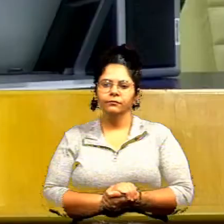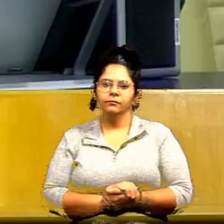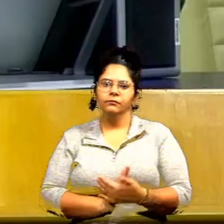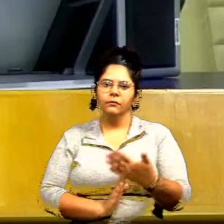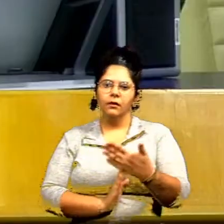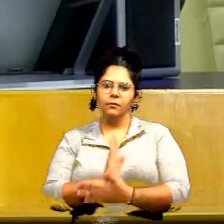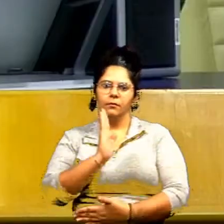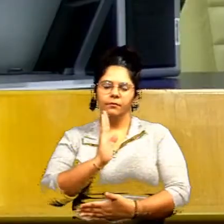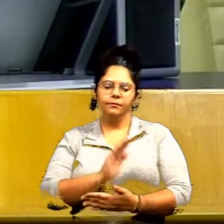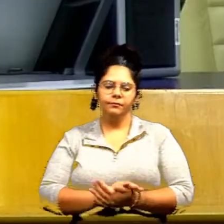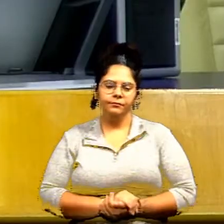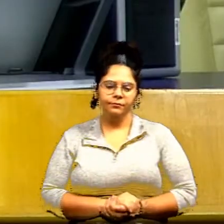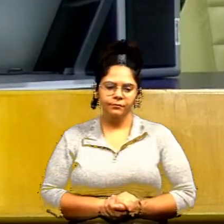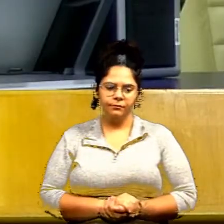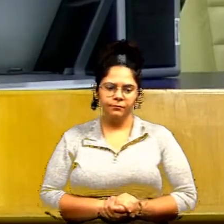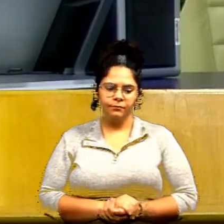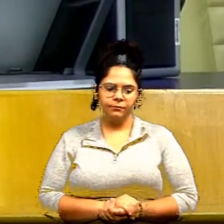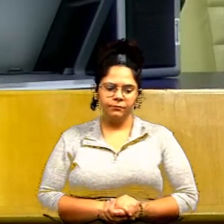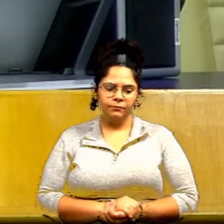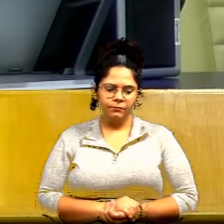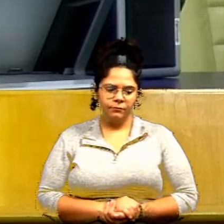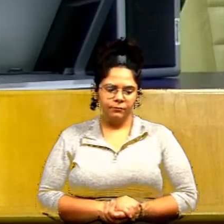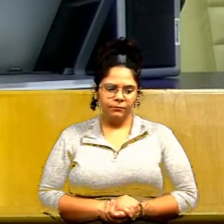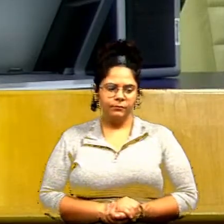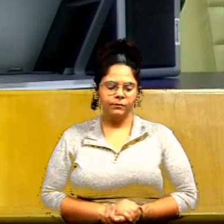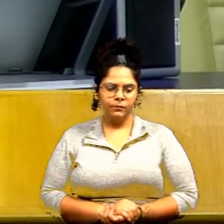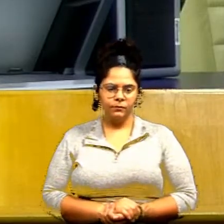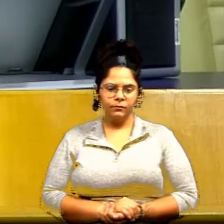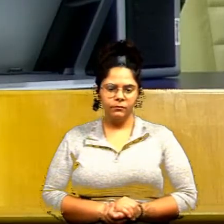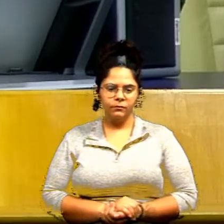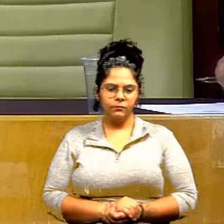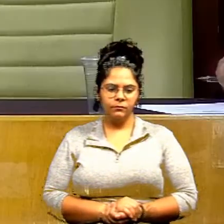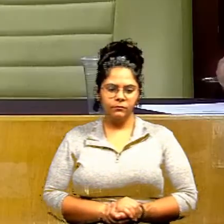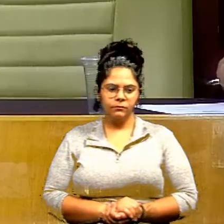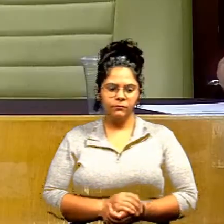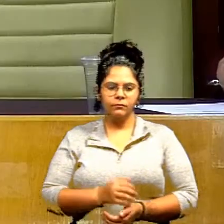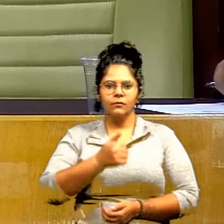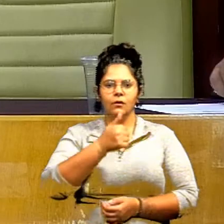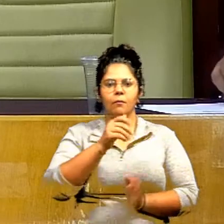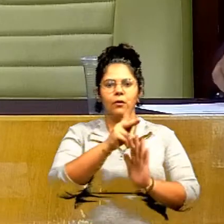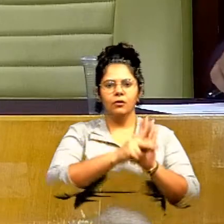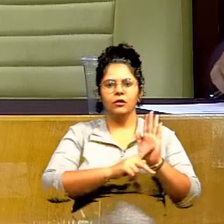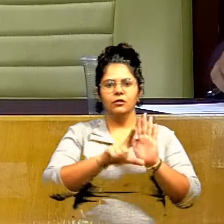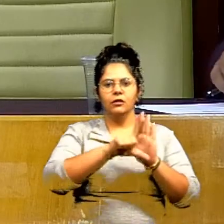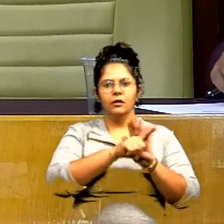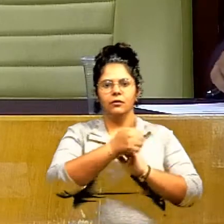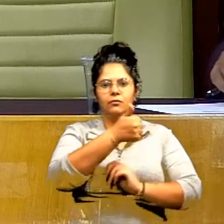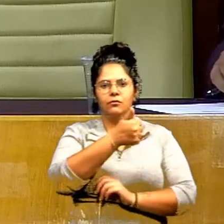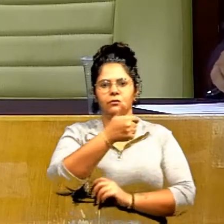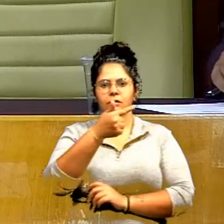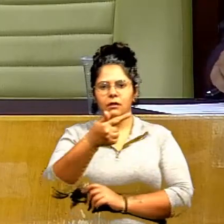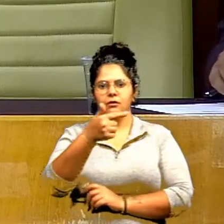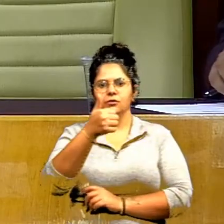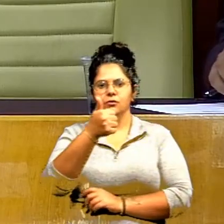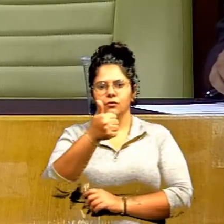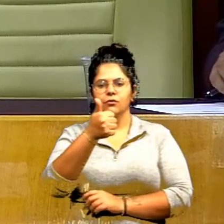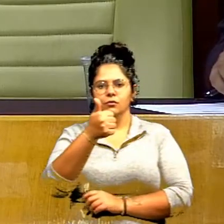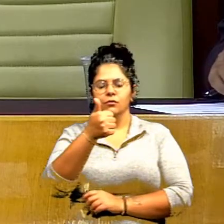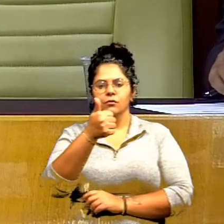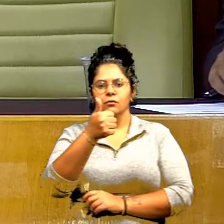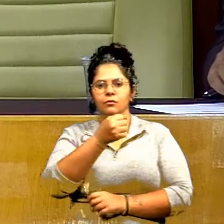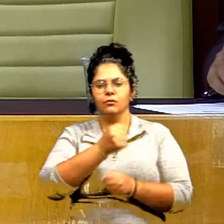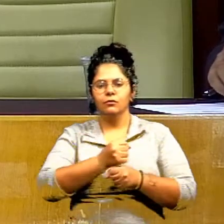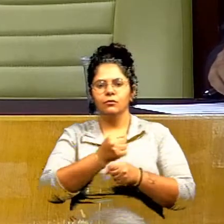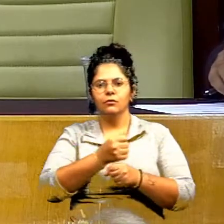os contrários se manifestem. Aprovado por unanimidade. Próximo projeto. 171 de 2020, denomina Parque